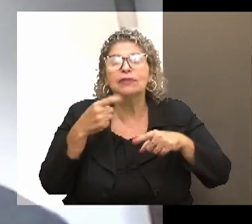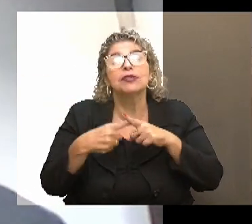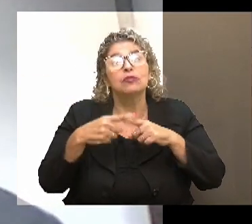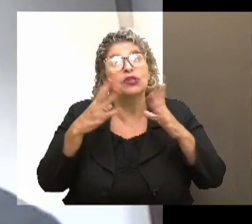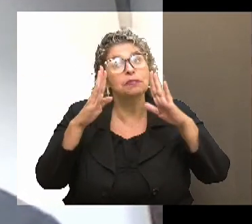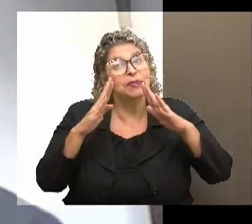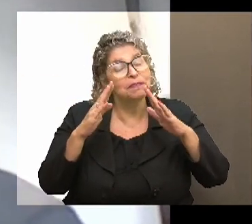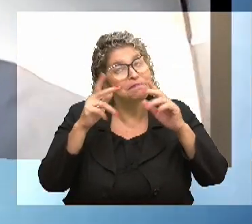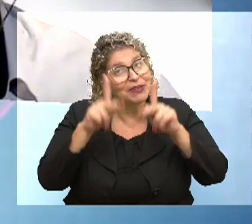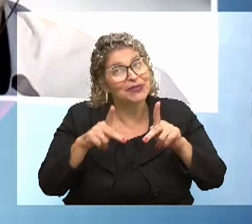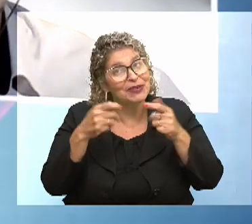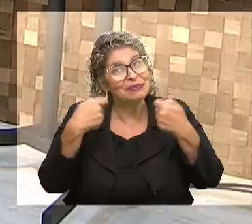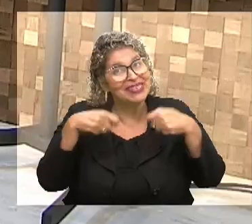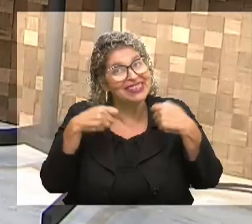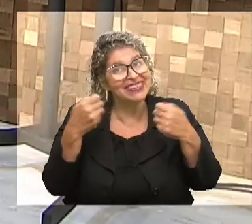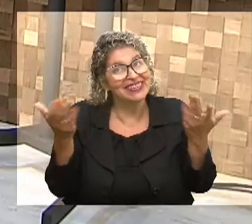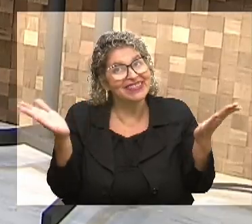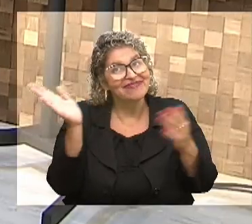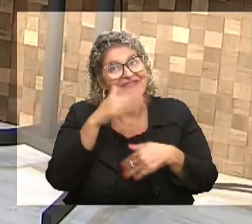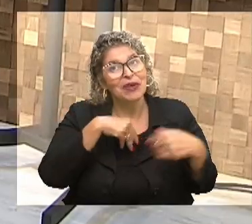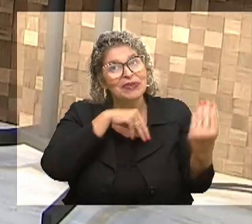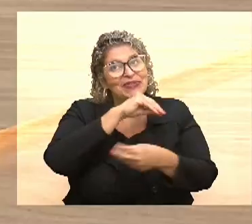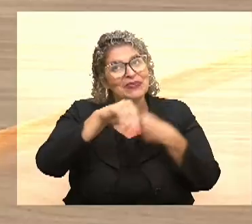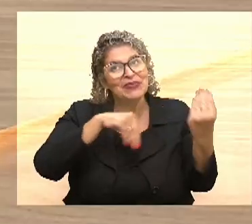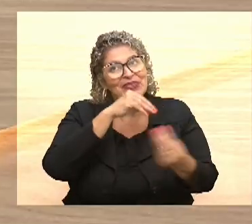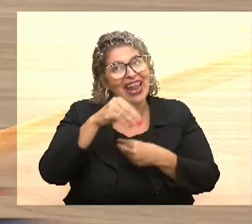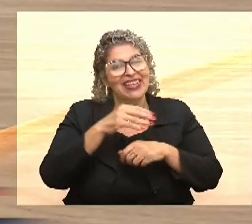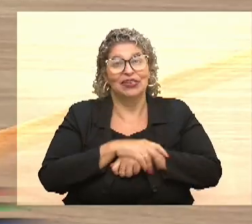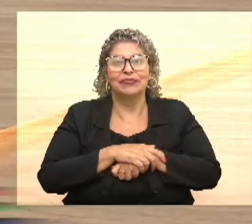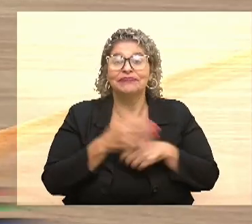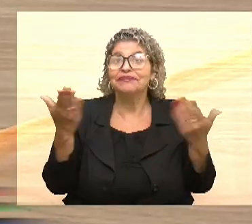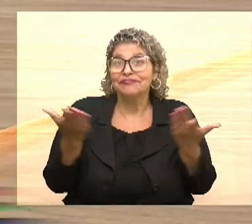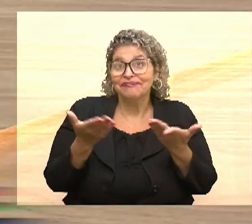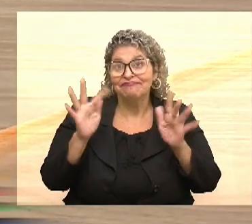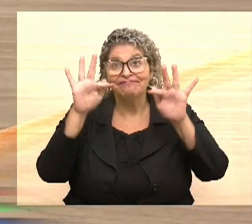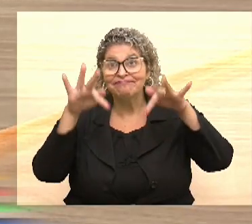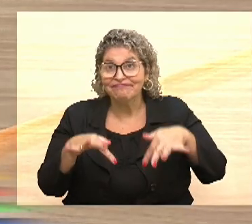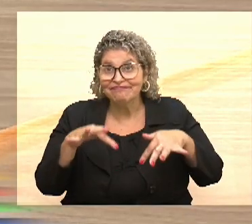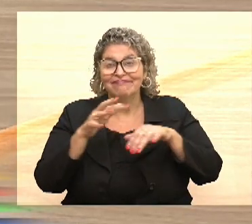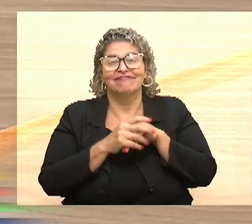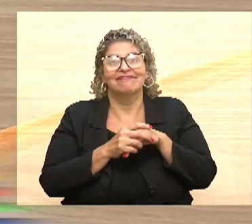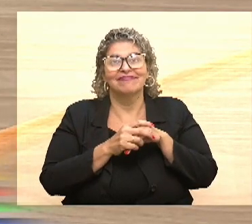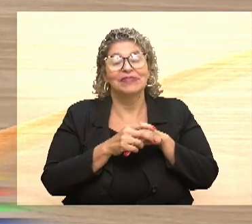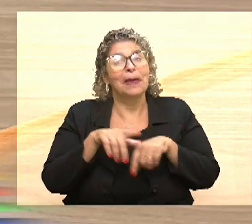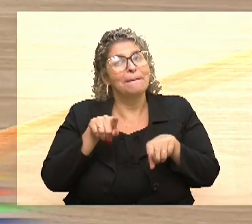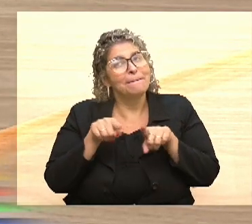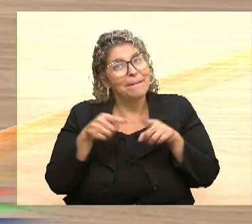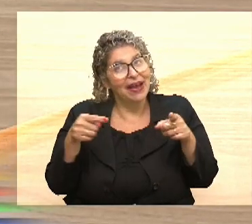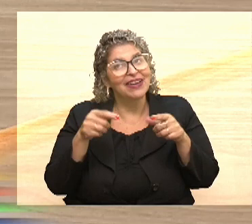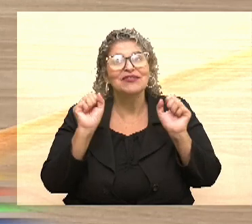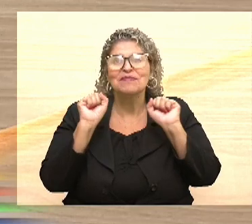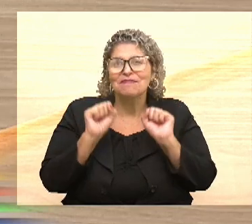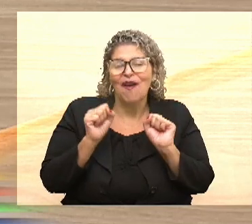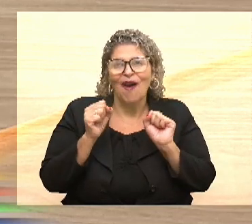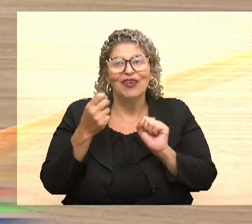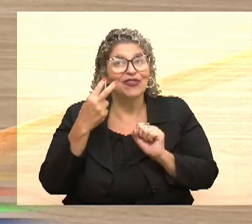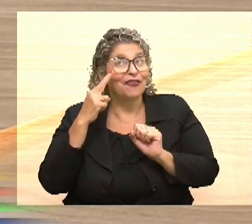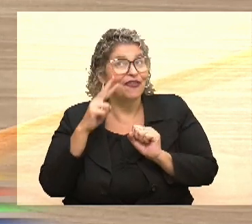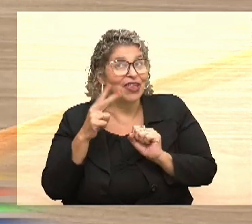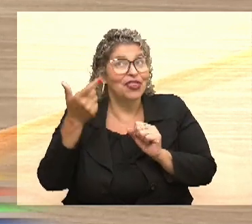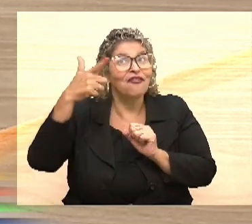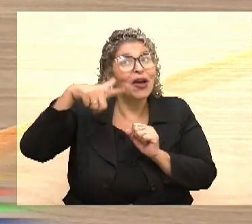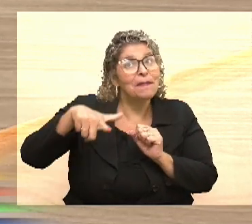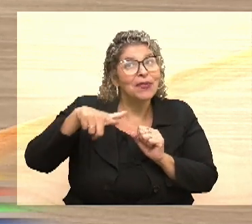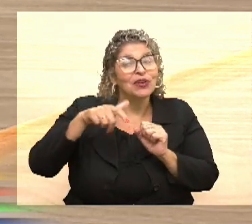precisando. Obrigado. Bem, estamos juntos e misturados. E hoje a gente fica por aqui, mas você pode rever esta